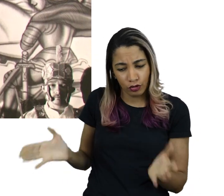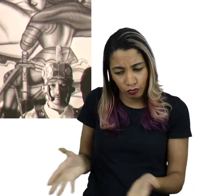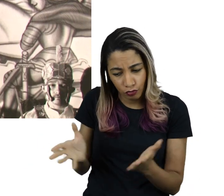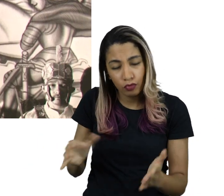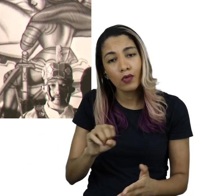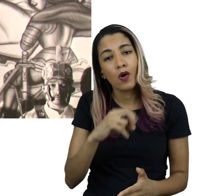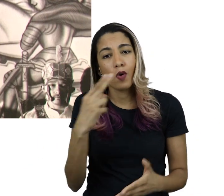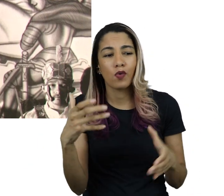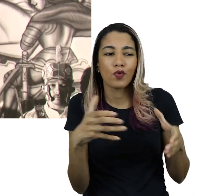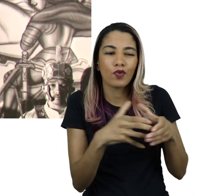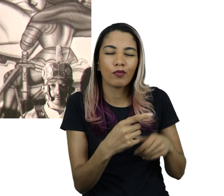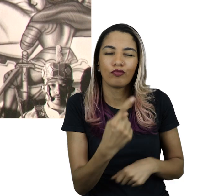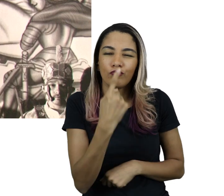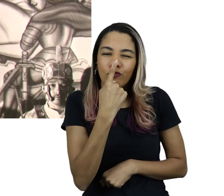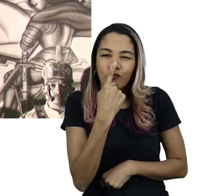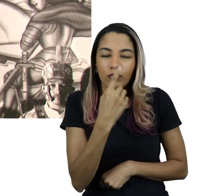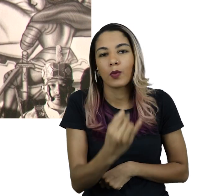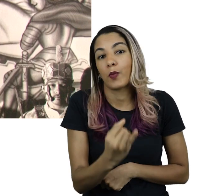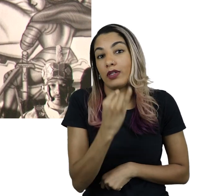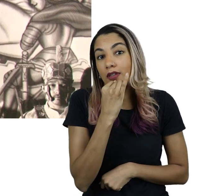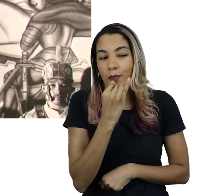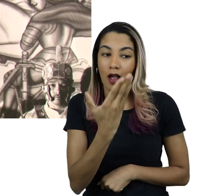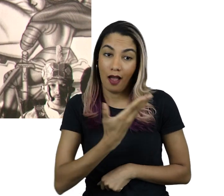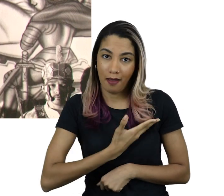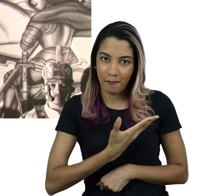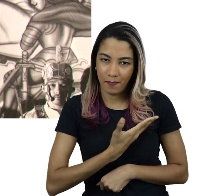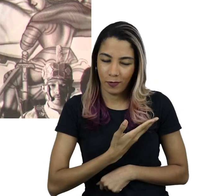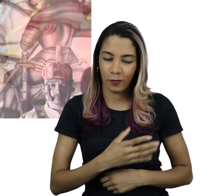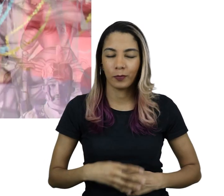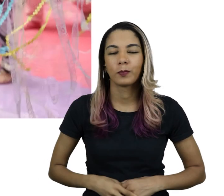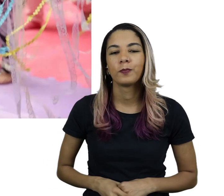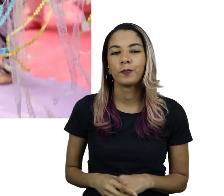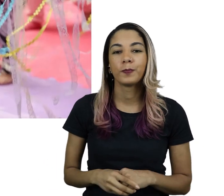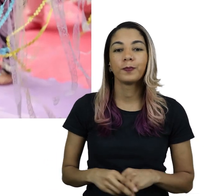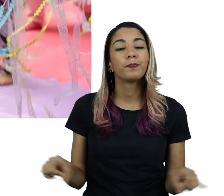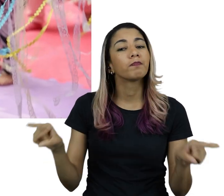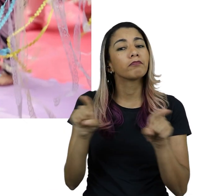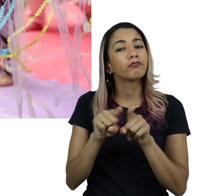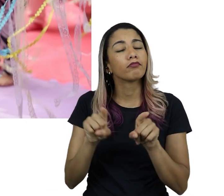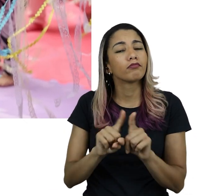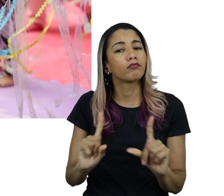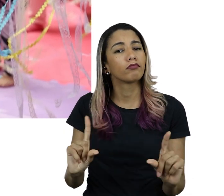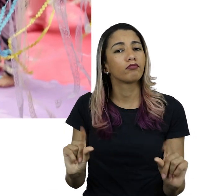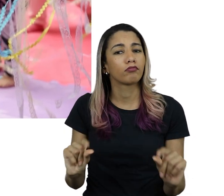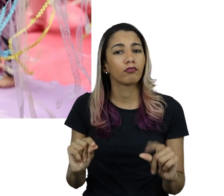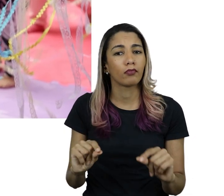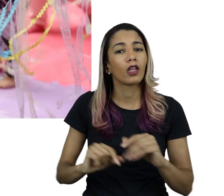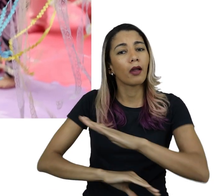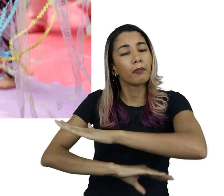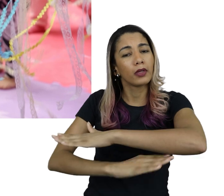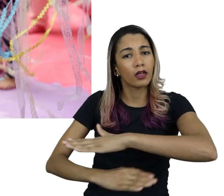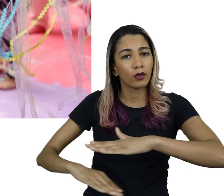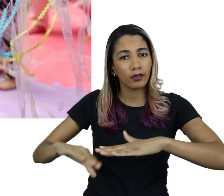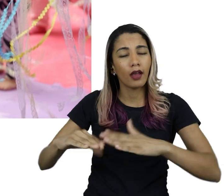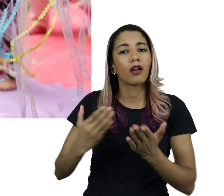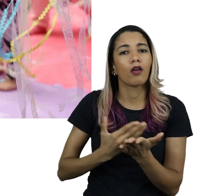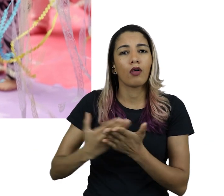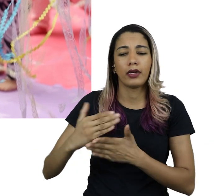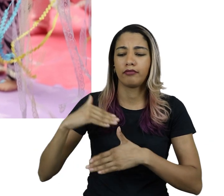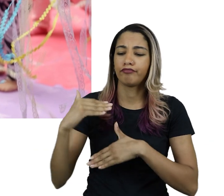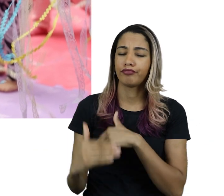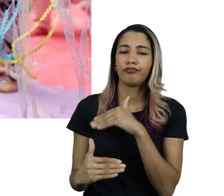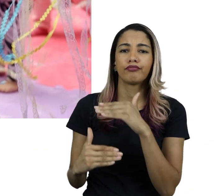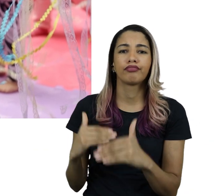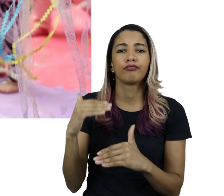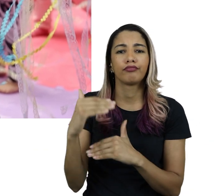e de grupos com relações afetivas, como os de amigos, por exemplo. Além disso, vimos crescer gradativamente na